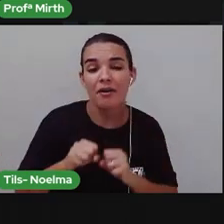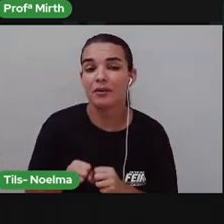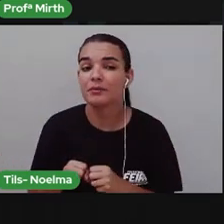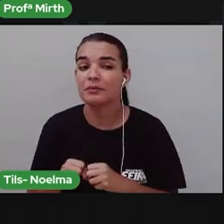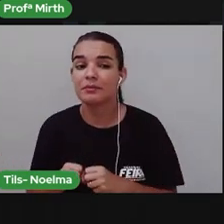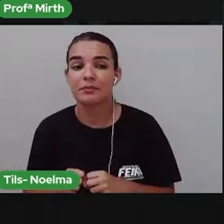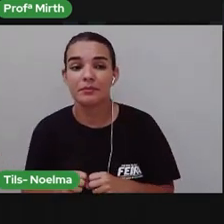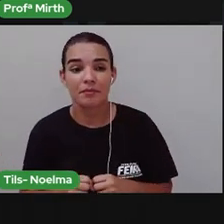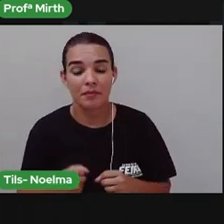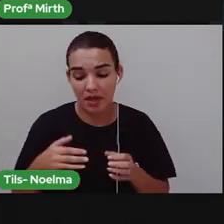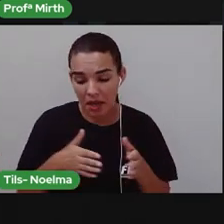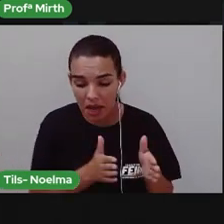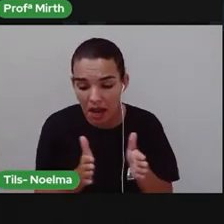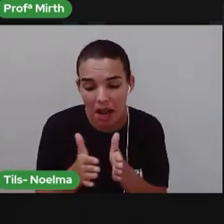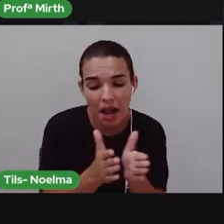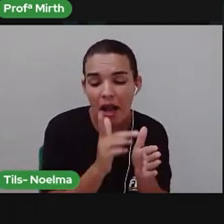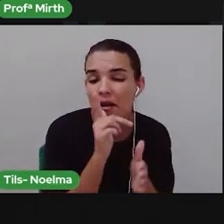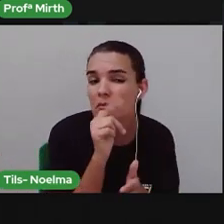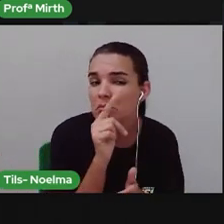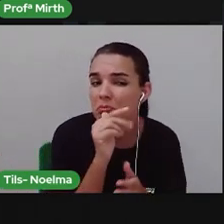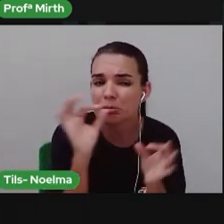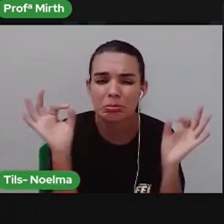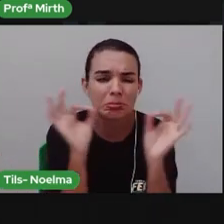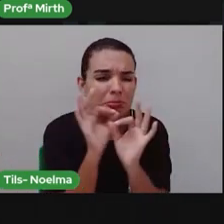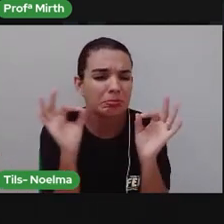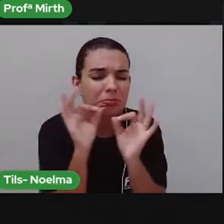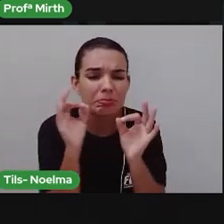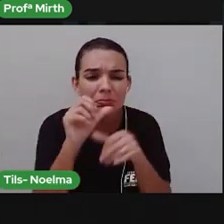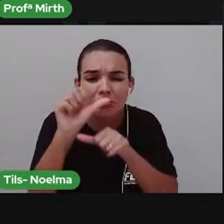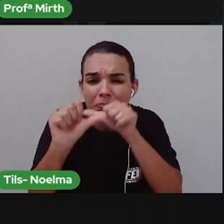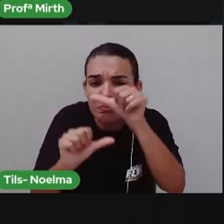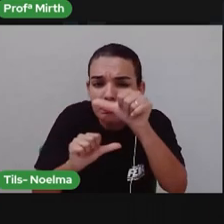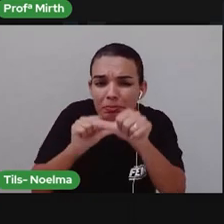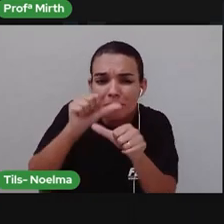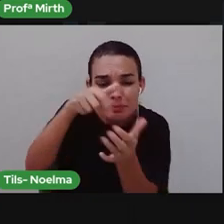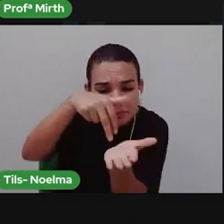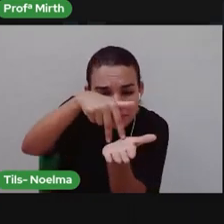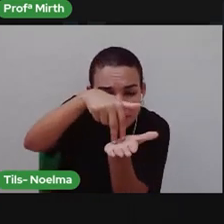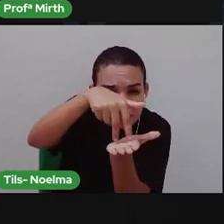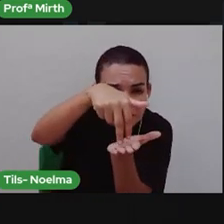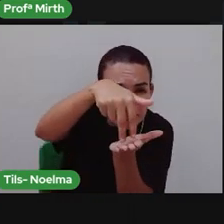Via ancho virou Caminho